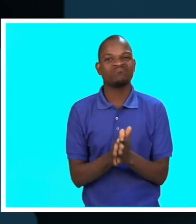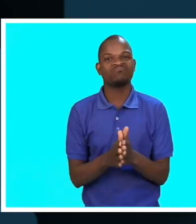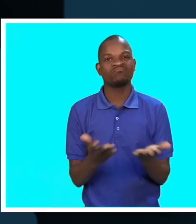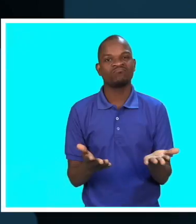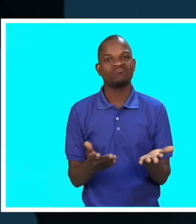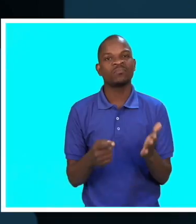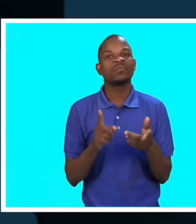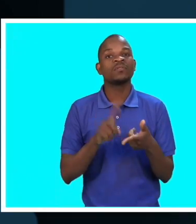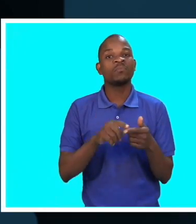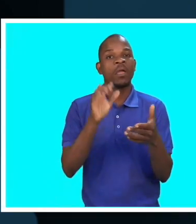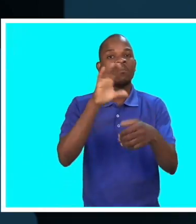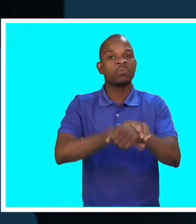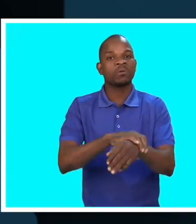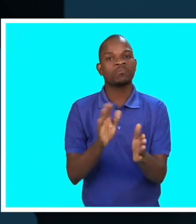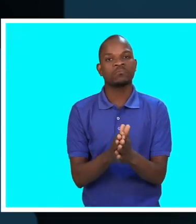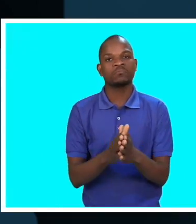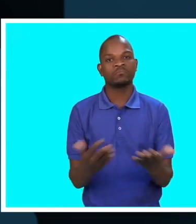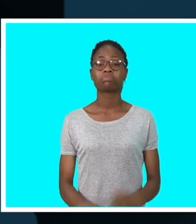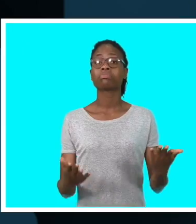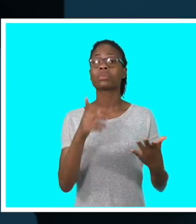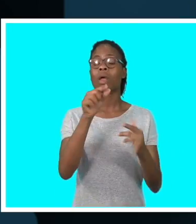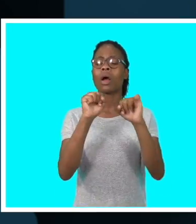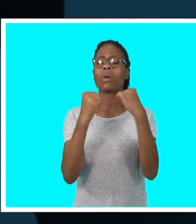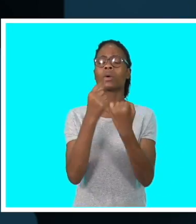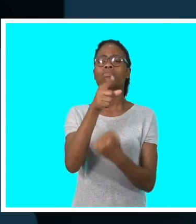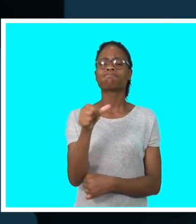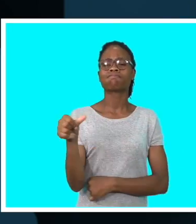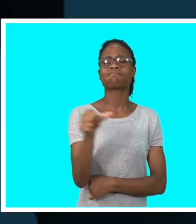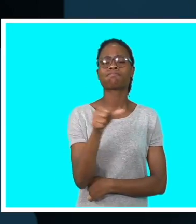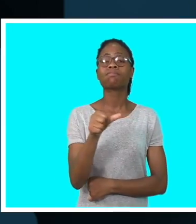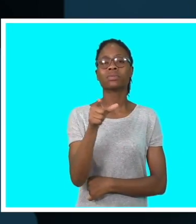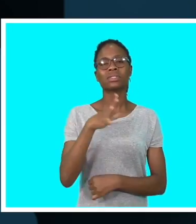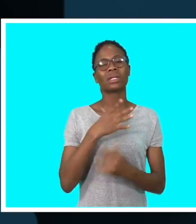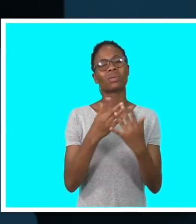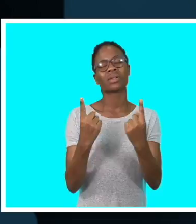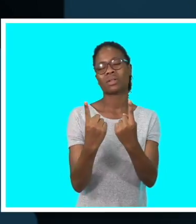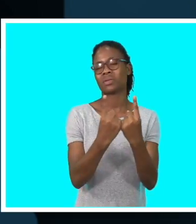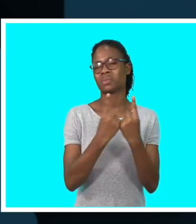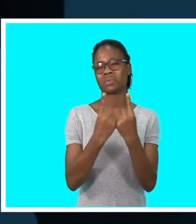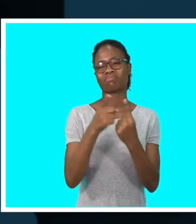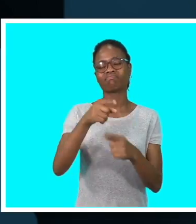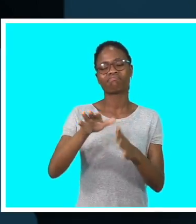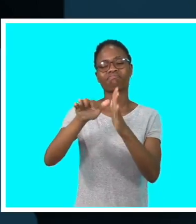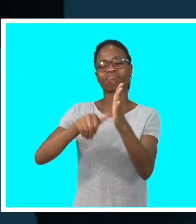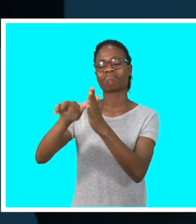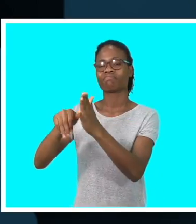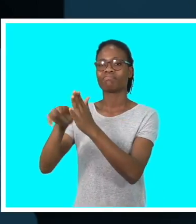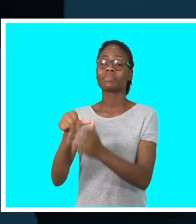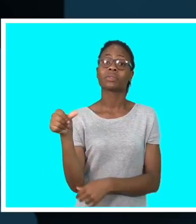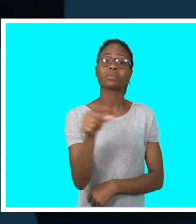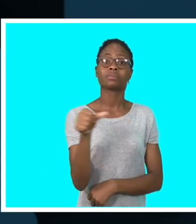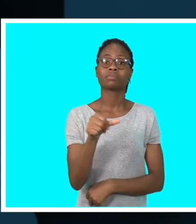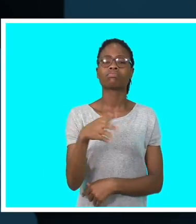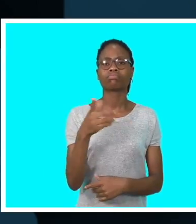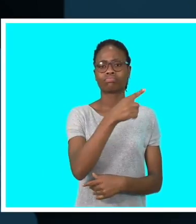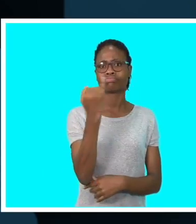A polícia nunca disse, nunca apanhou os criminosos. A associação dos taxistas está atenta à situação e solicita aos